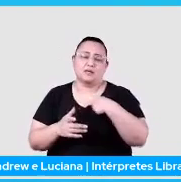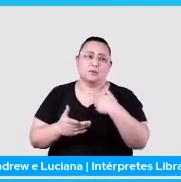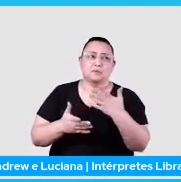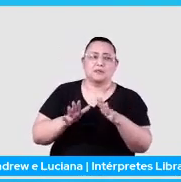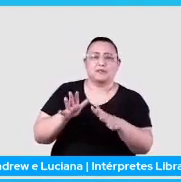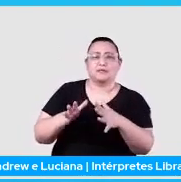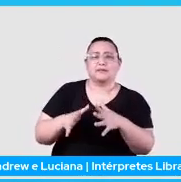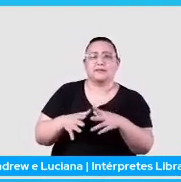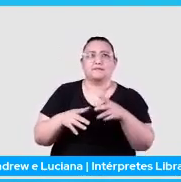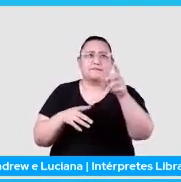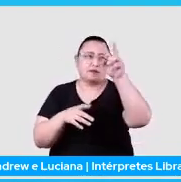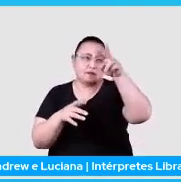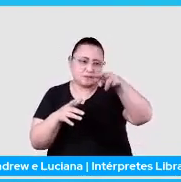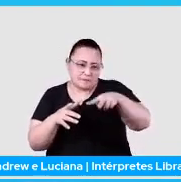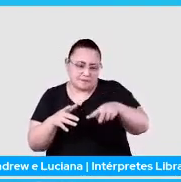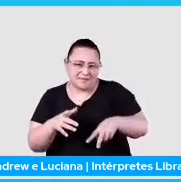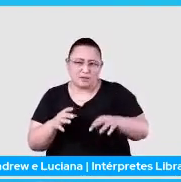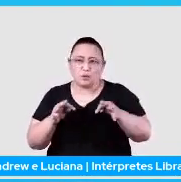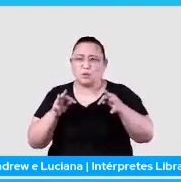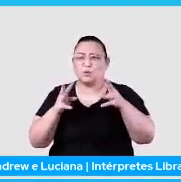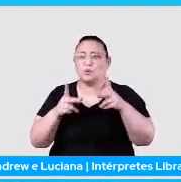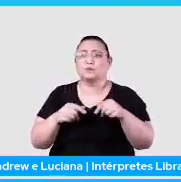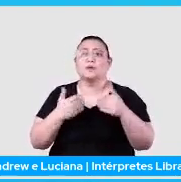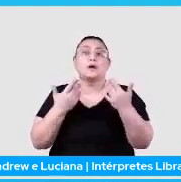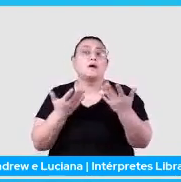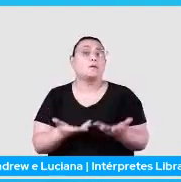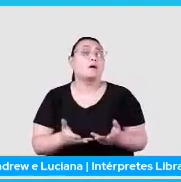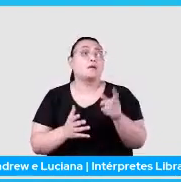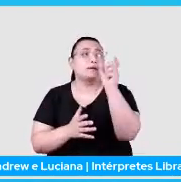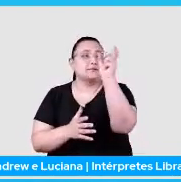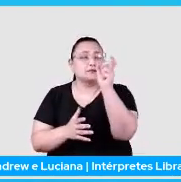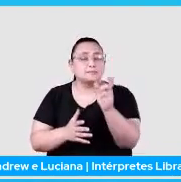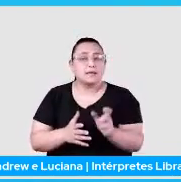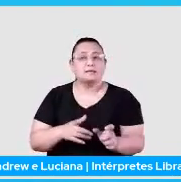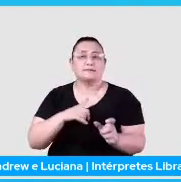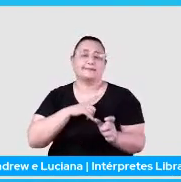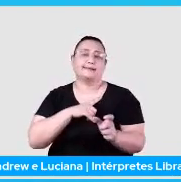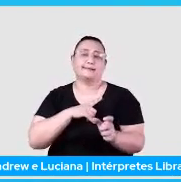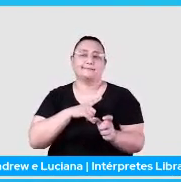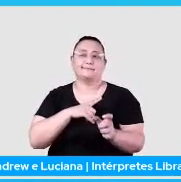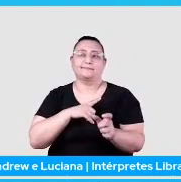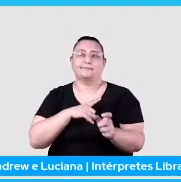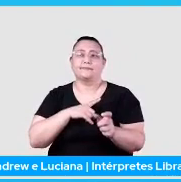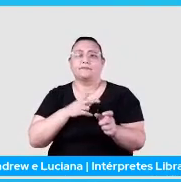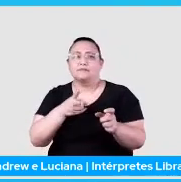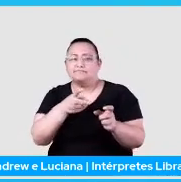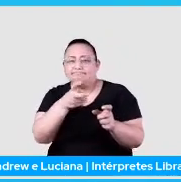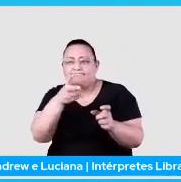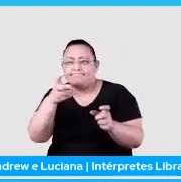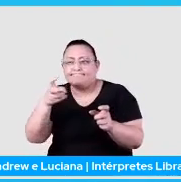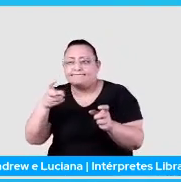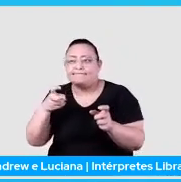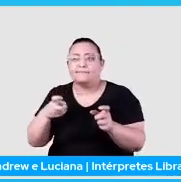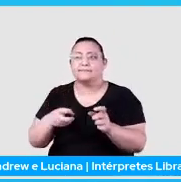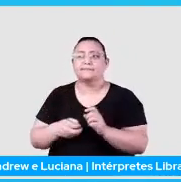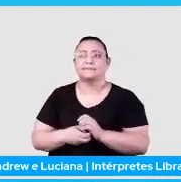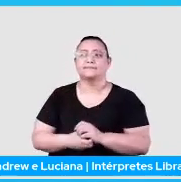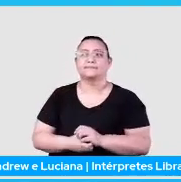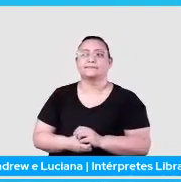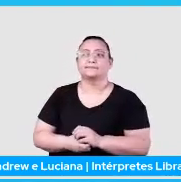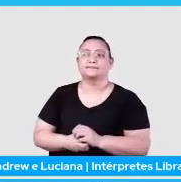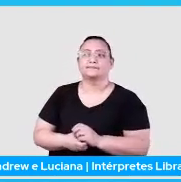vendo todos esses tweets, quais são as palavras que tem, sabe? É você identificar, como é que eu posso verbalizar isso de uma